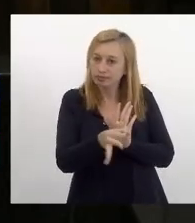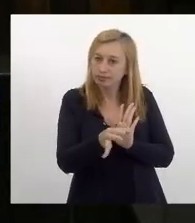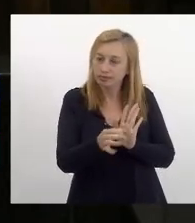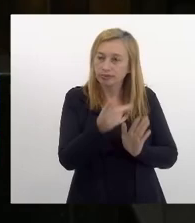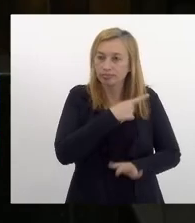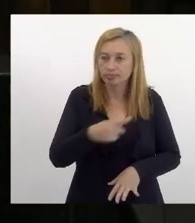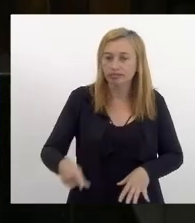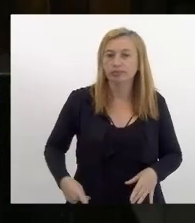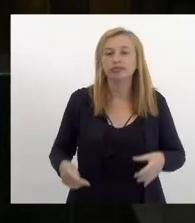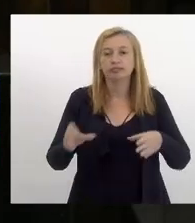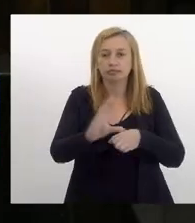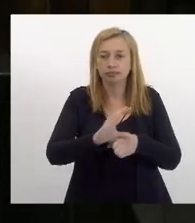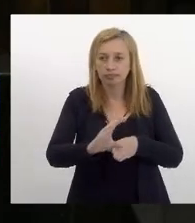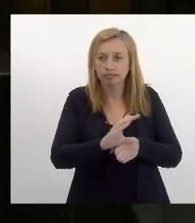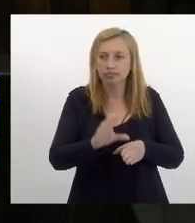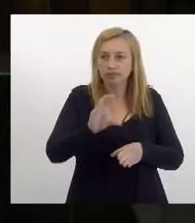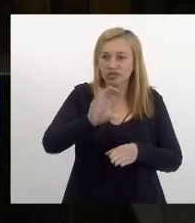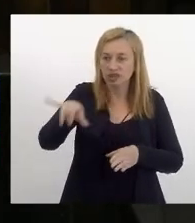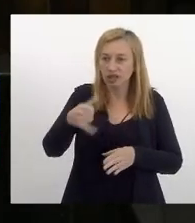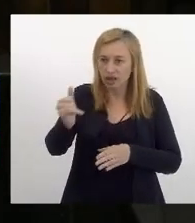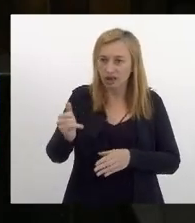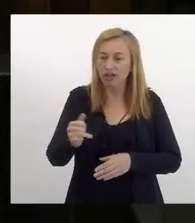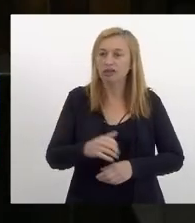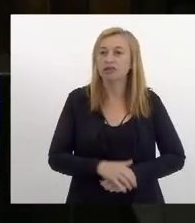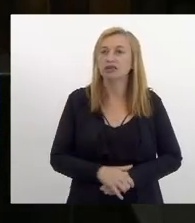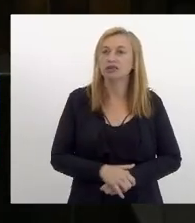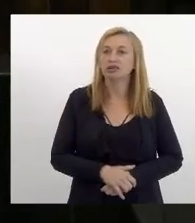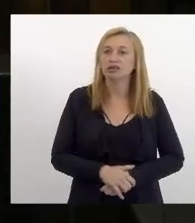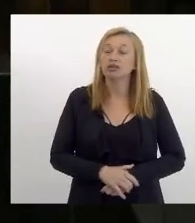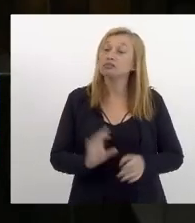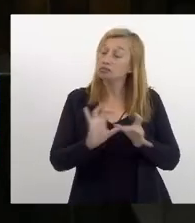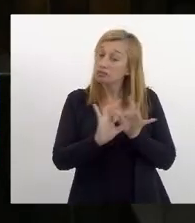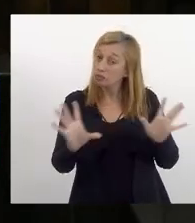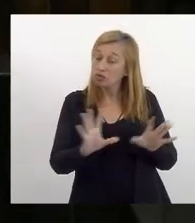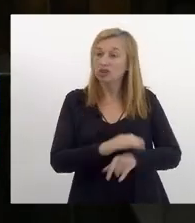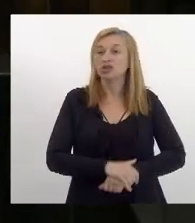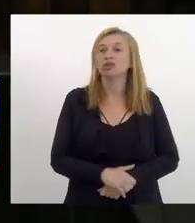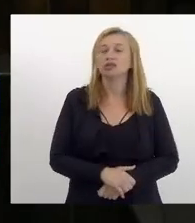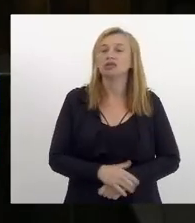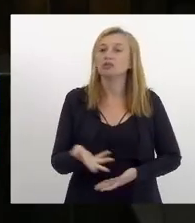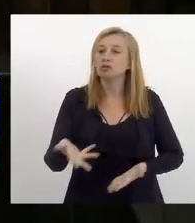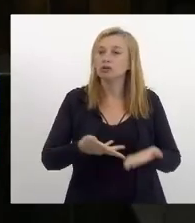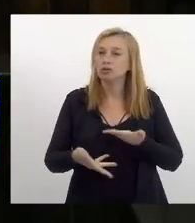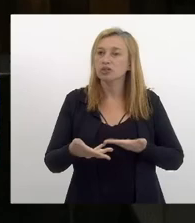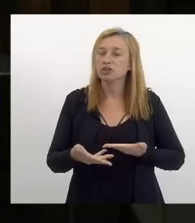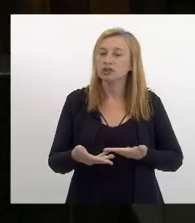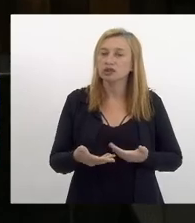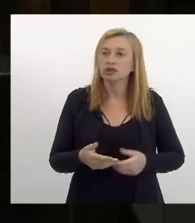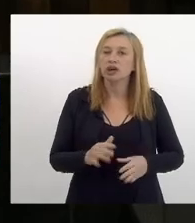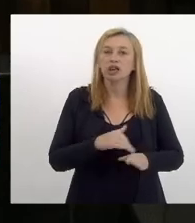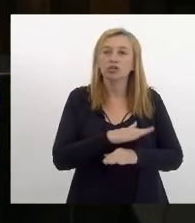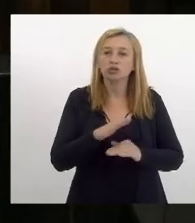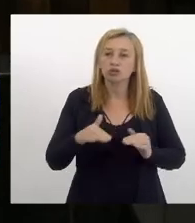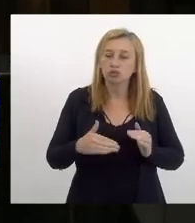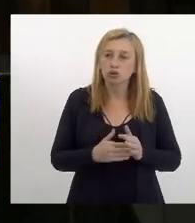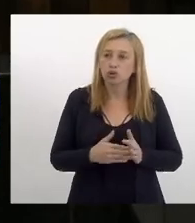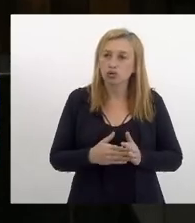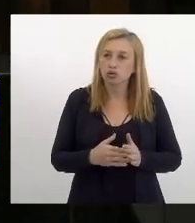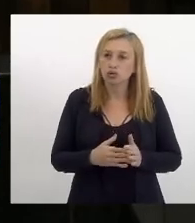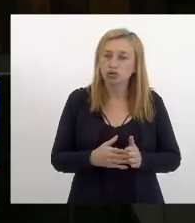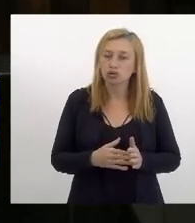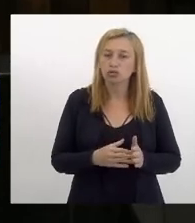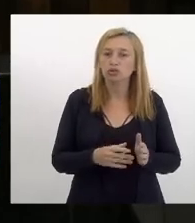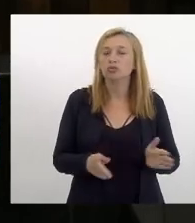presidência do conselho da fundação CCRJ se dê de forma democrática com a participação dos diferentes atores que participam da